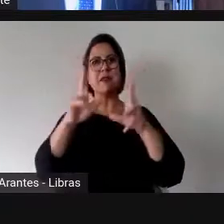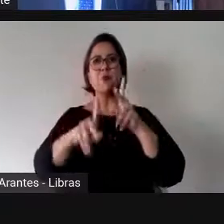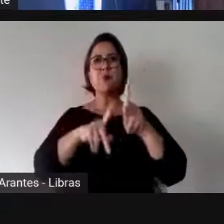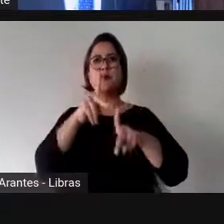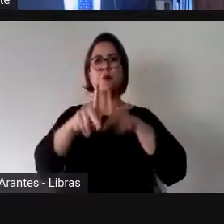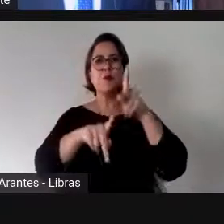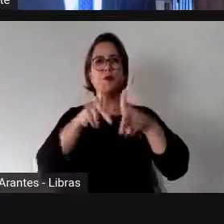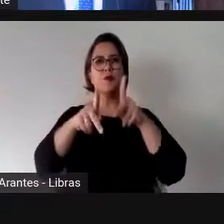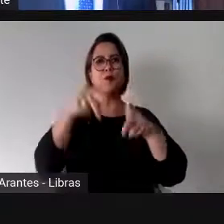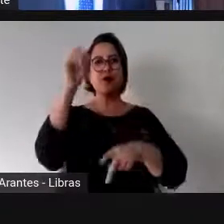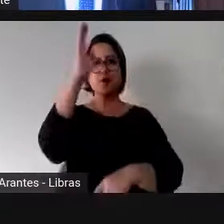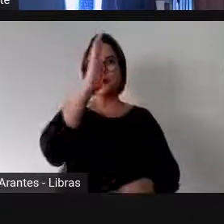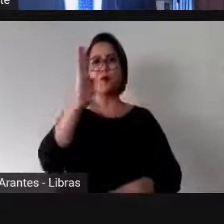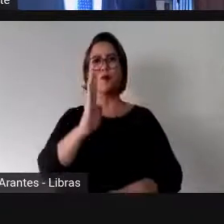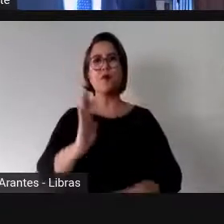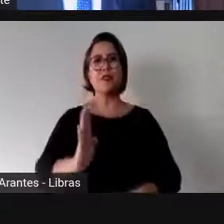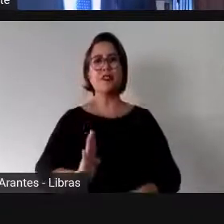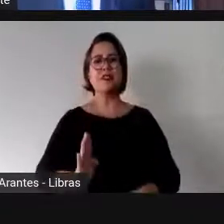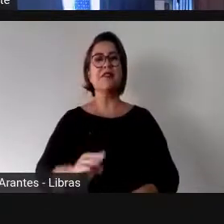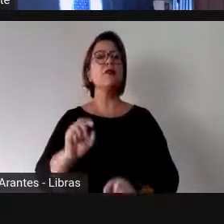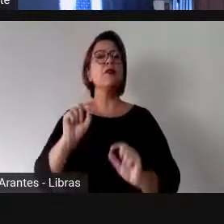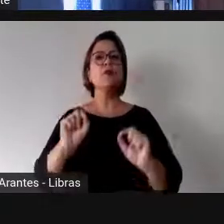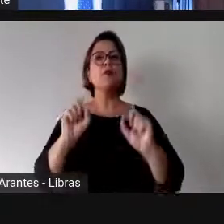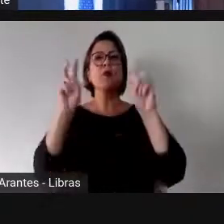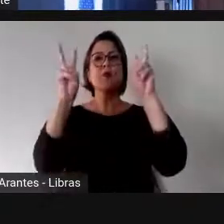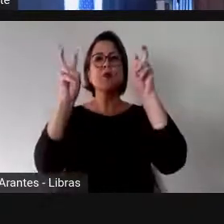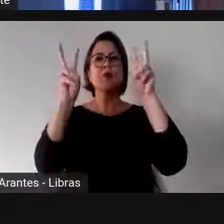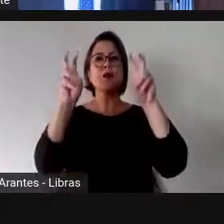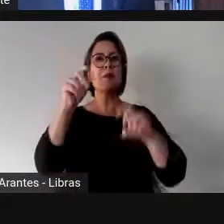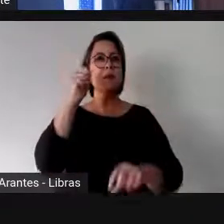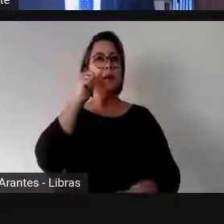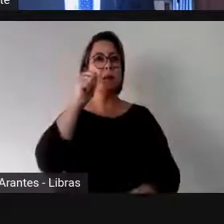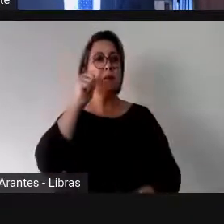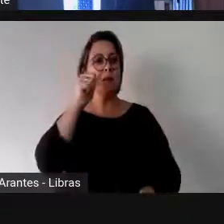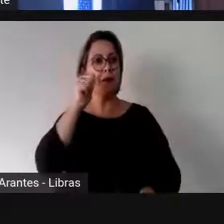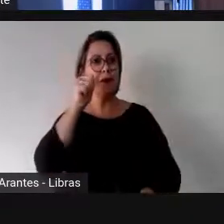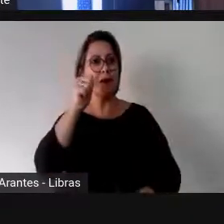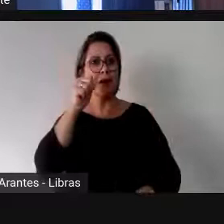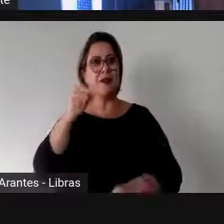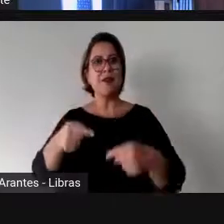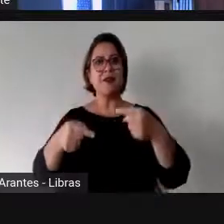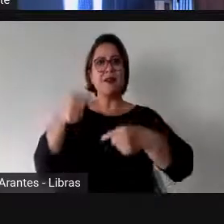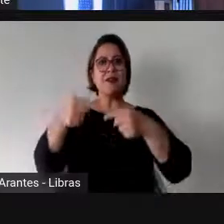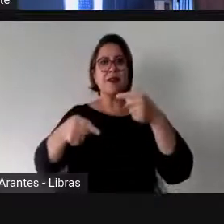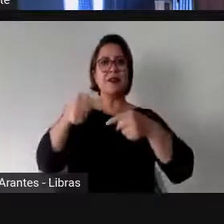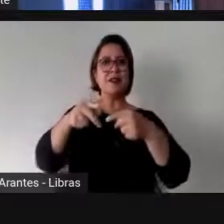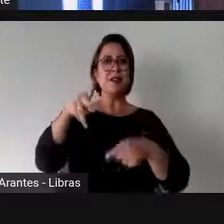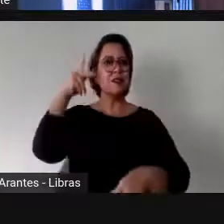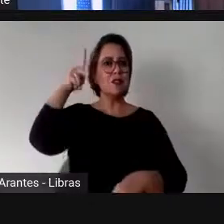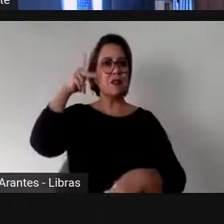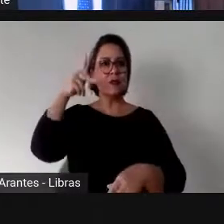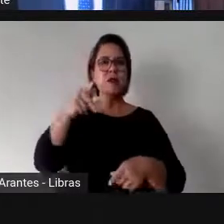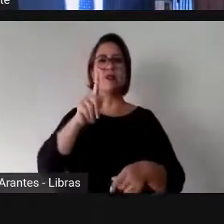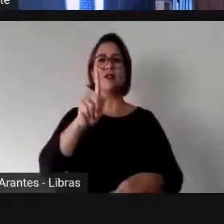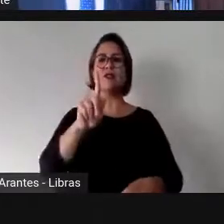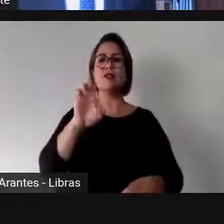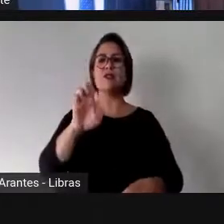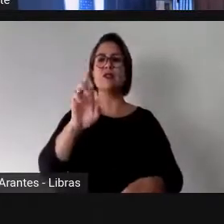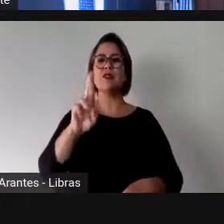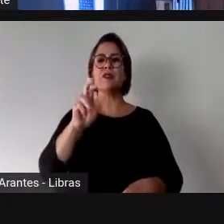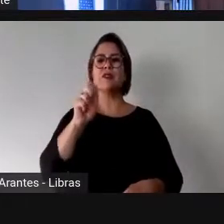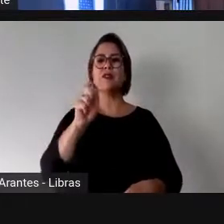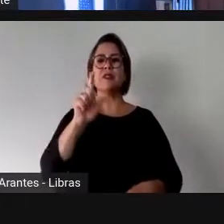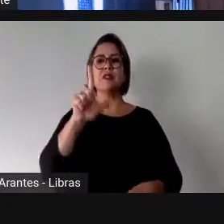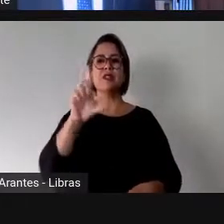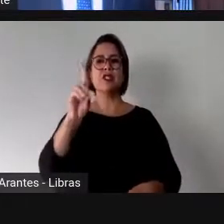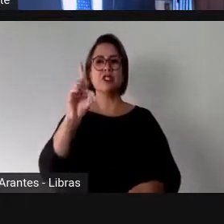que é o tema Mulheres na Política. Meu nome é Geraldo Leite e eu sou consultor da Câmara